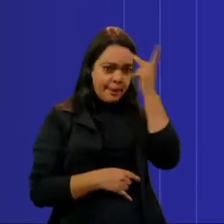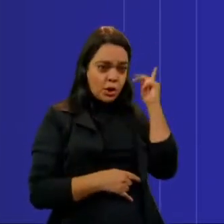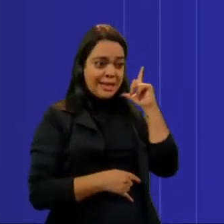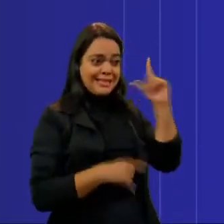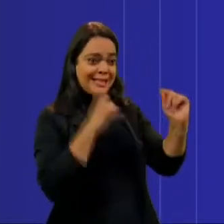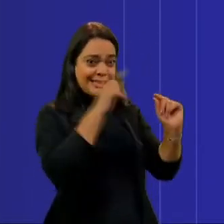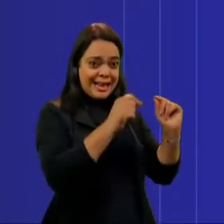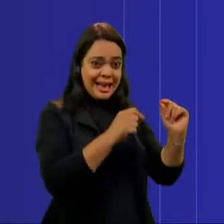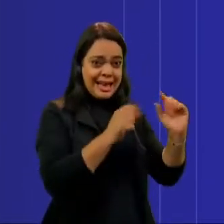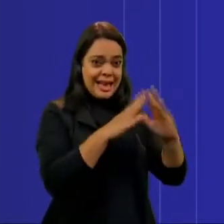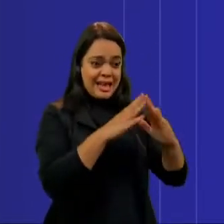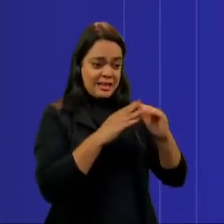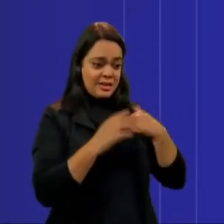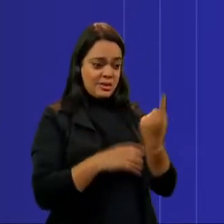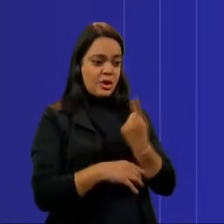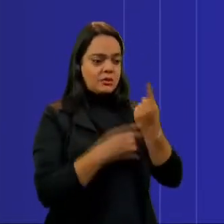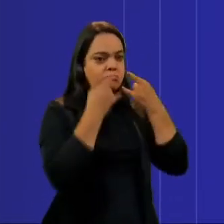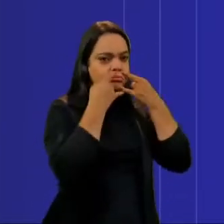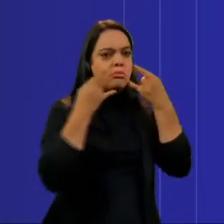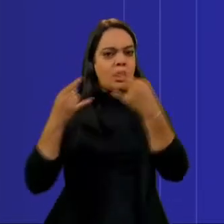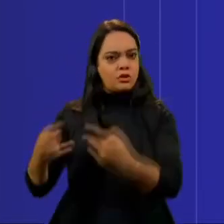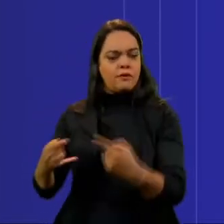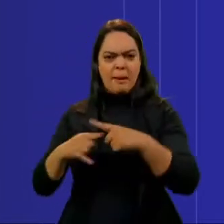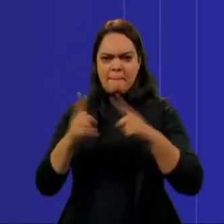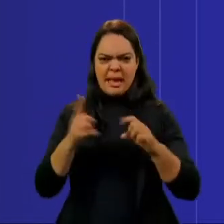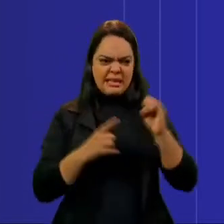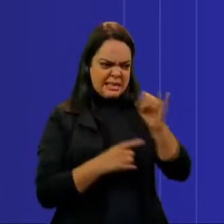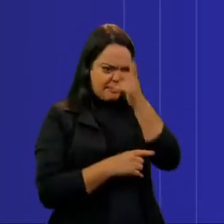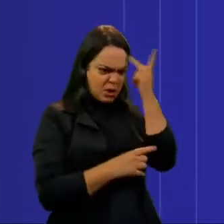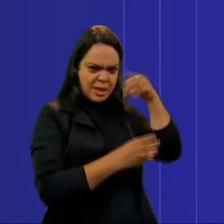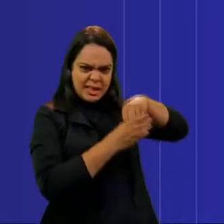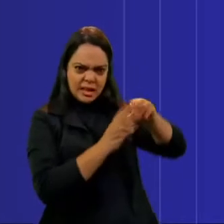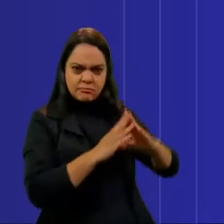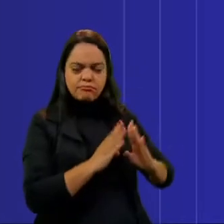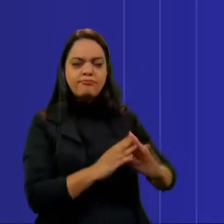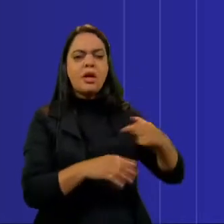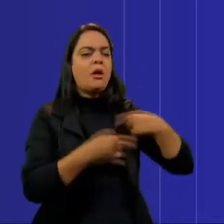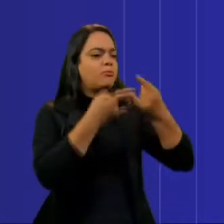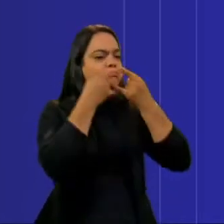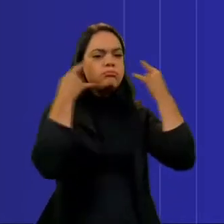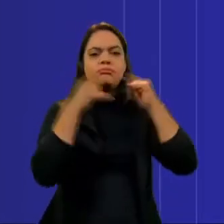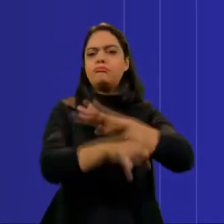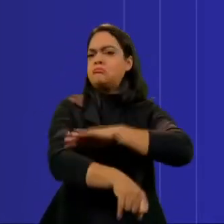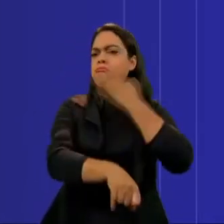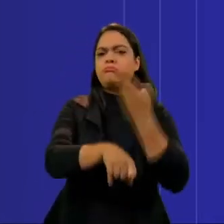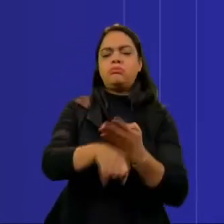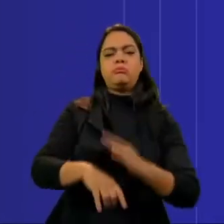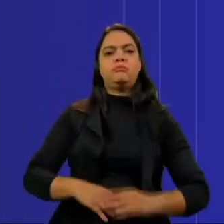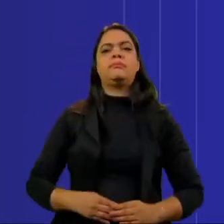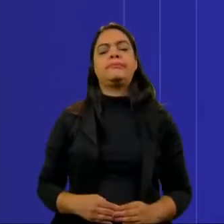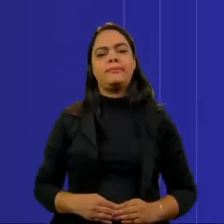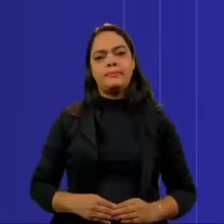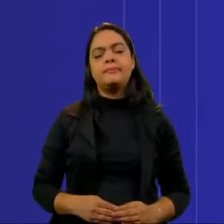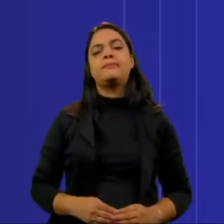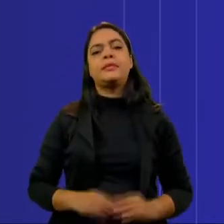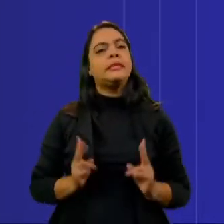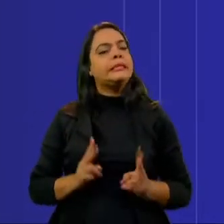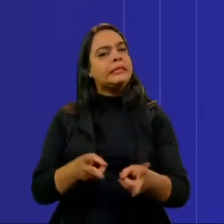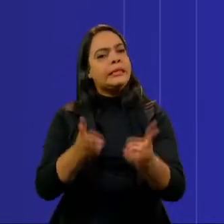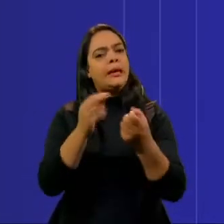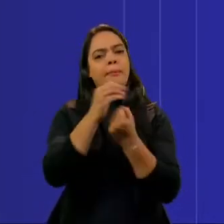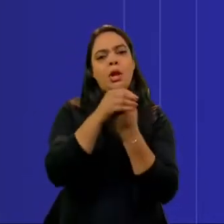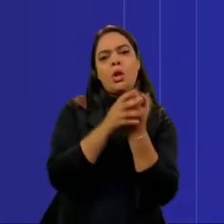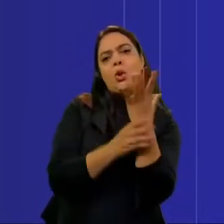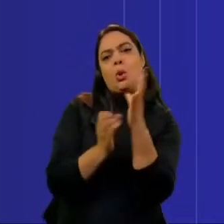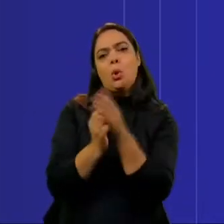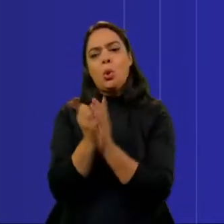aí que eu usava as máscara. Eu tirava a máscara, mas enquanto a pessoa estivesse dentro da residência, eu ficava com a máscara ali. sempre usando luva